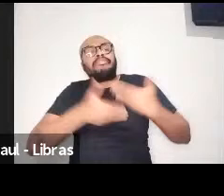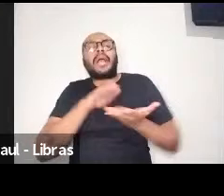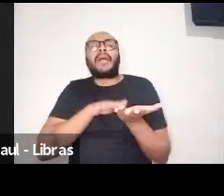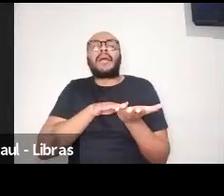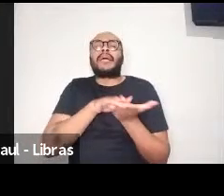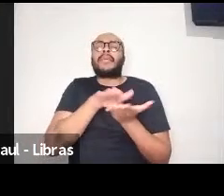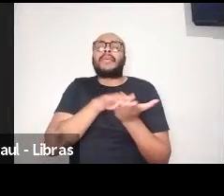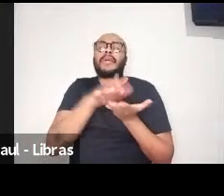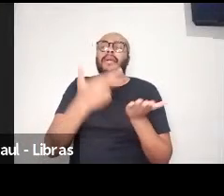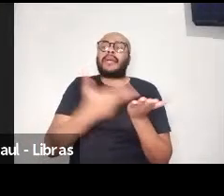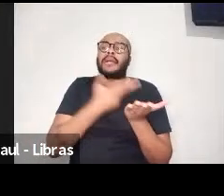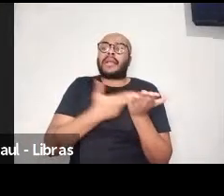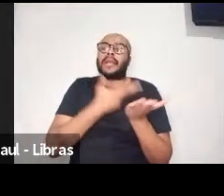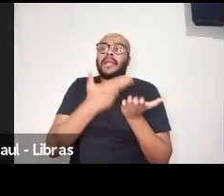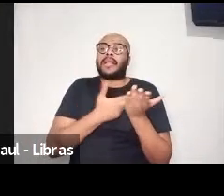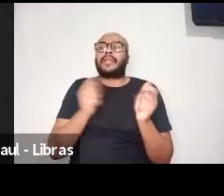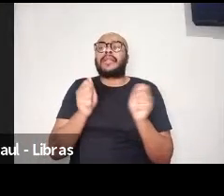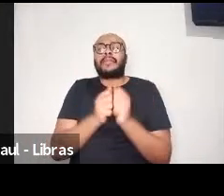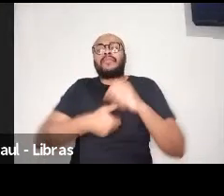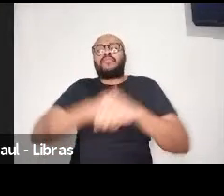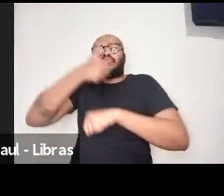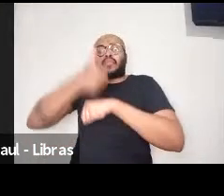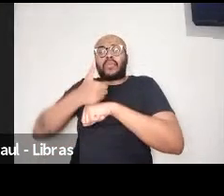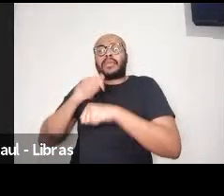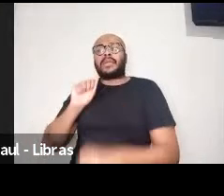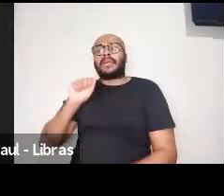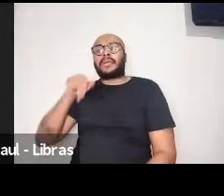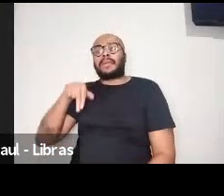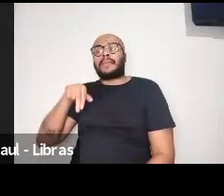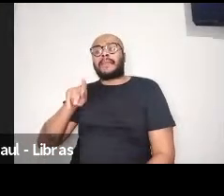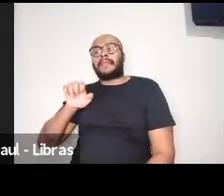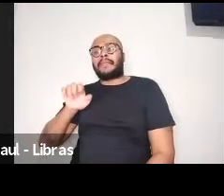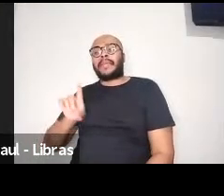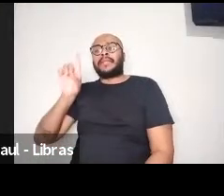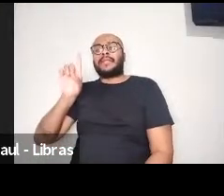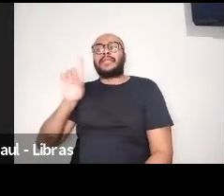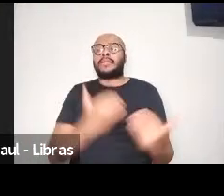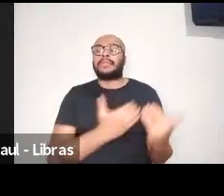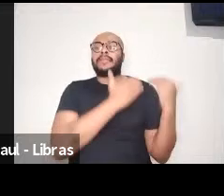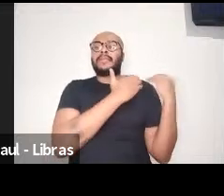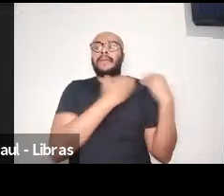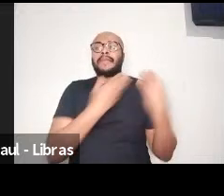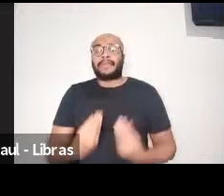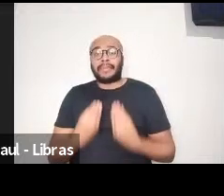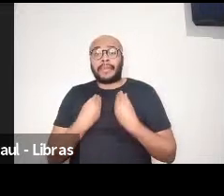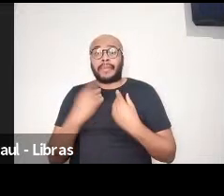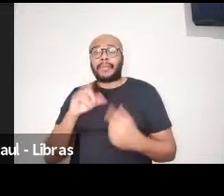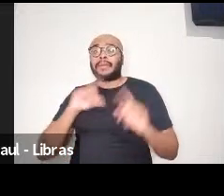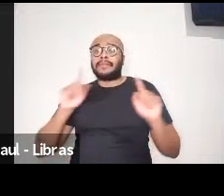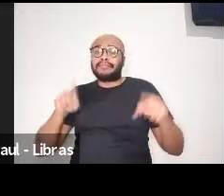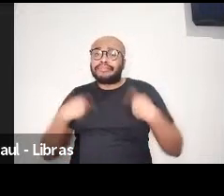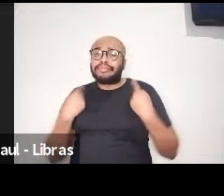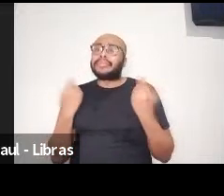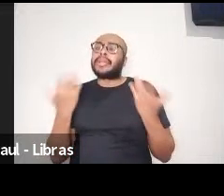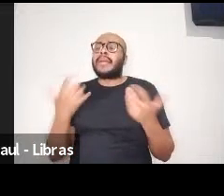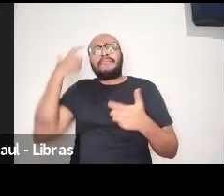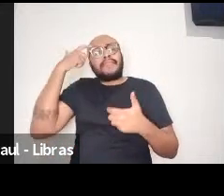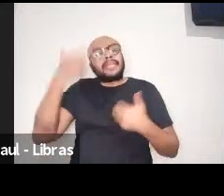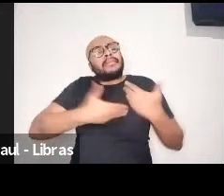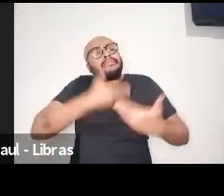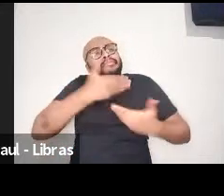Agradecer a diretoria da Amped por ter nos dado essa tarefa, ter desafiado a gente a pensar esse processo.